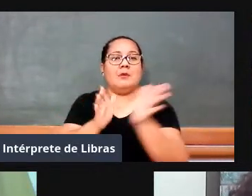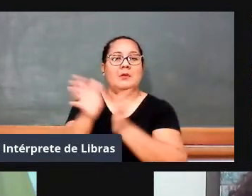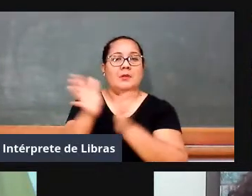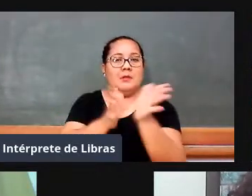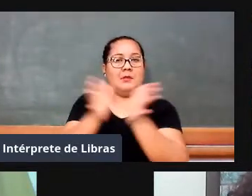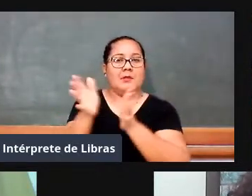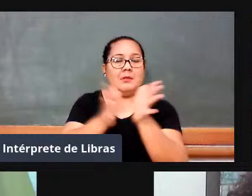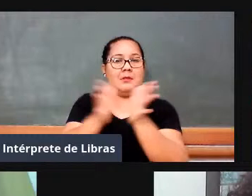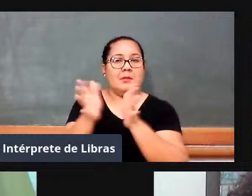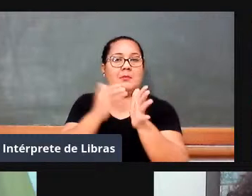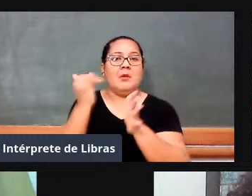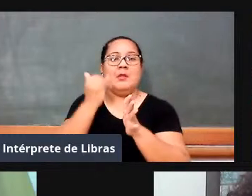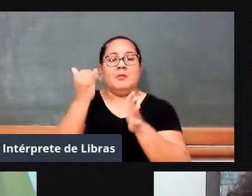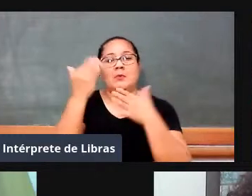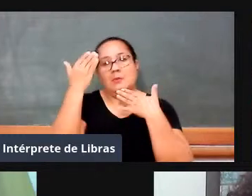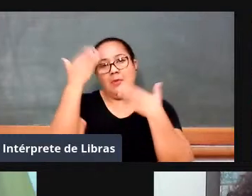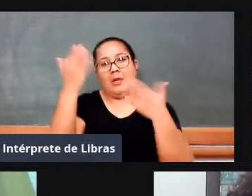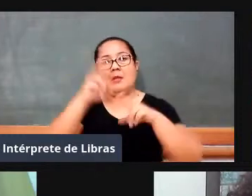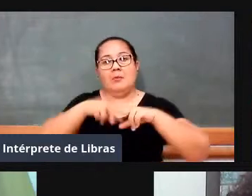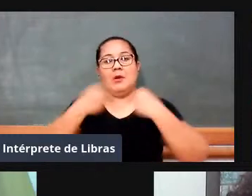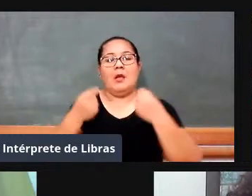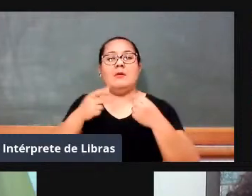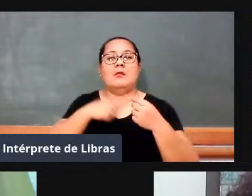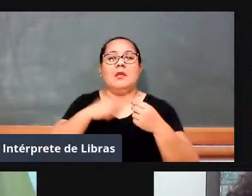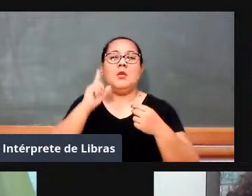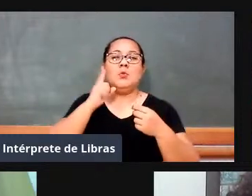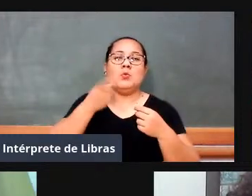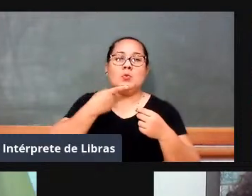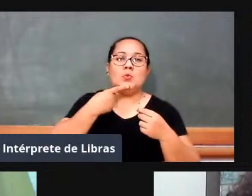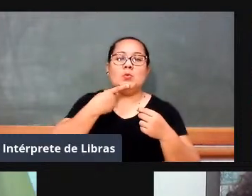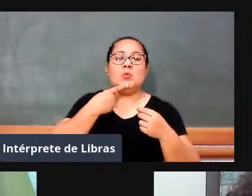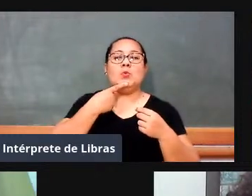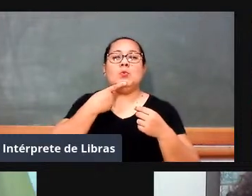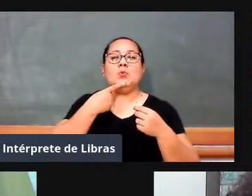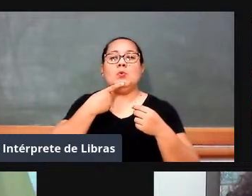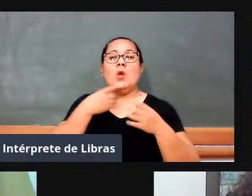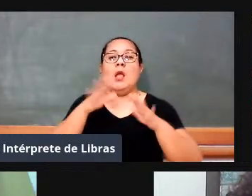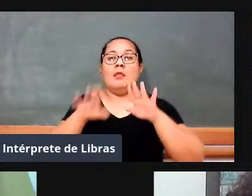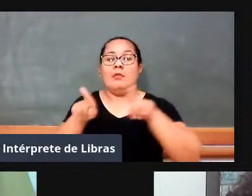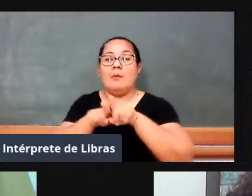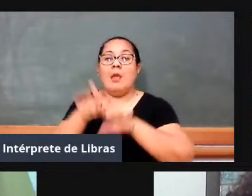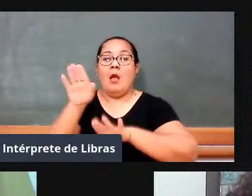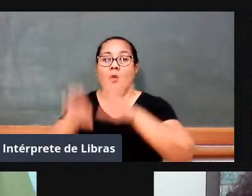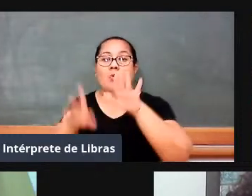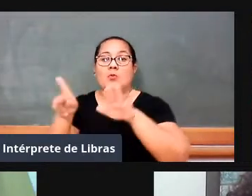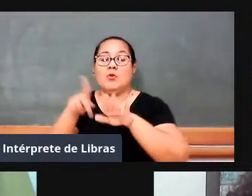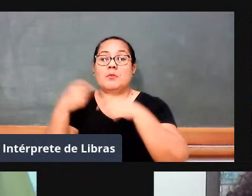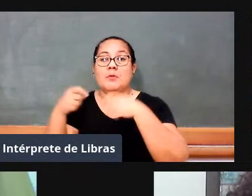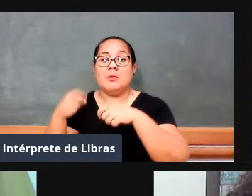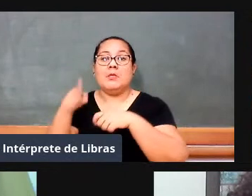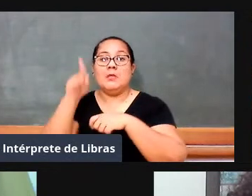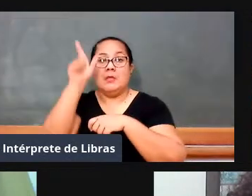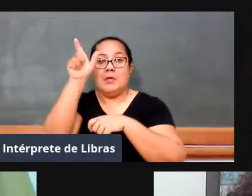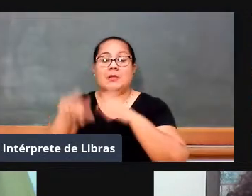inclusão também para colegas, professores que precisam, né, desse intérprete,